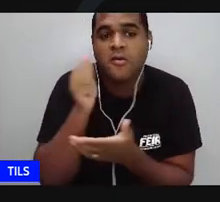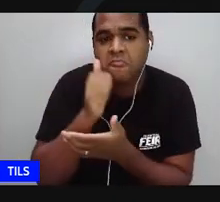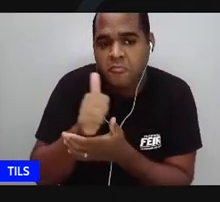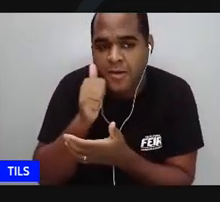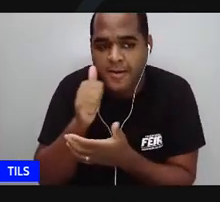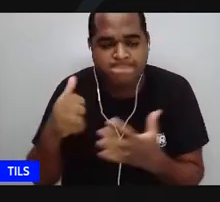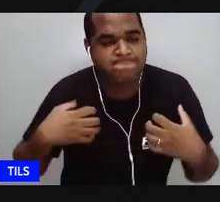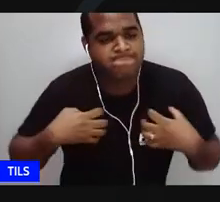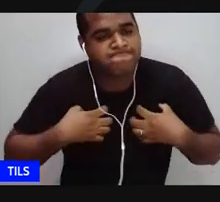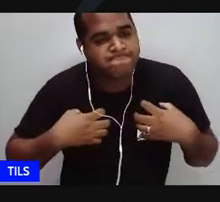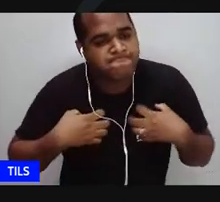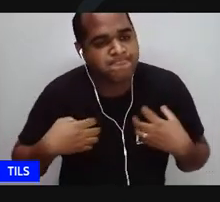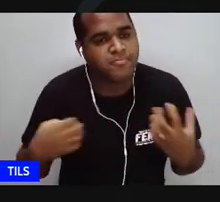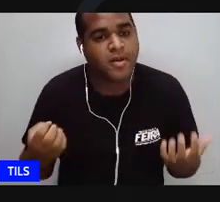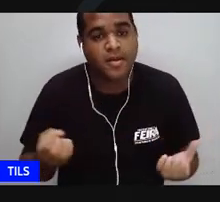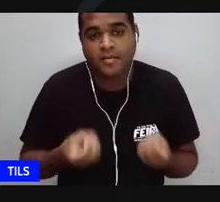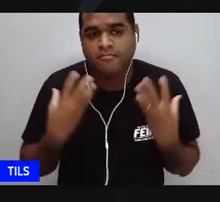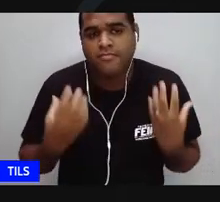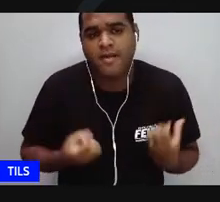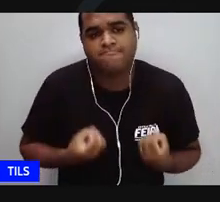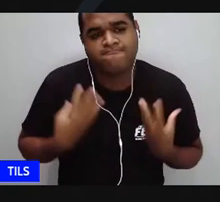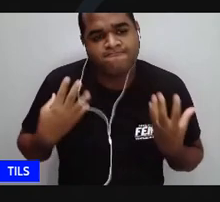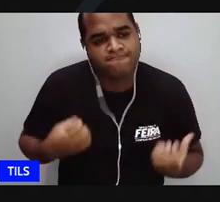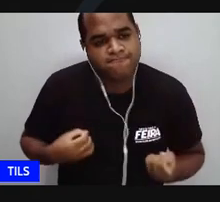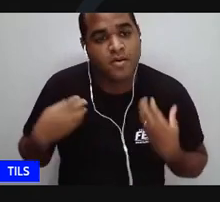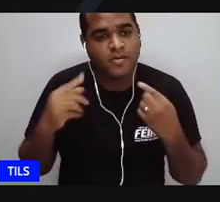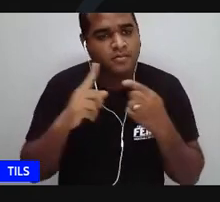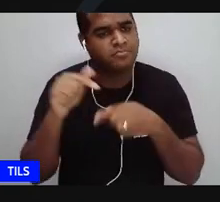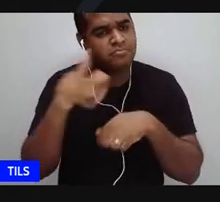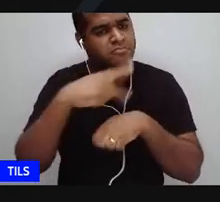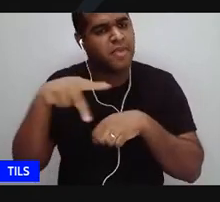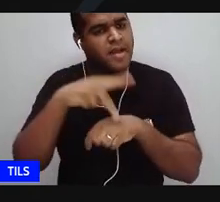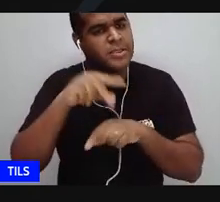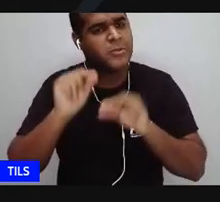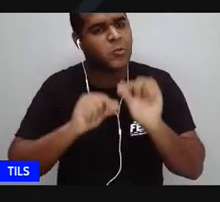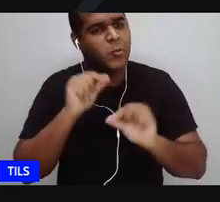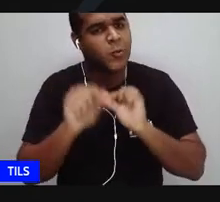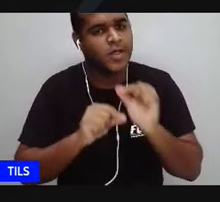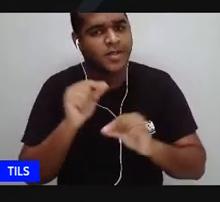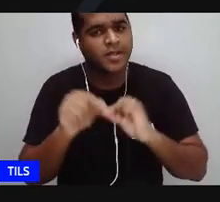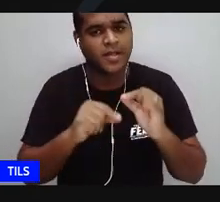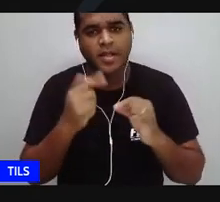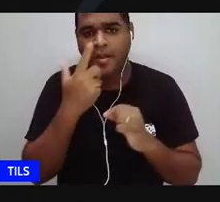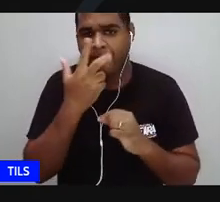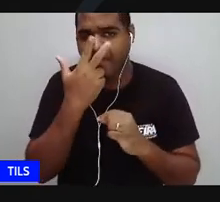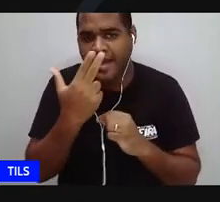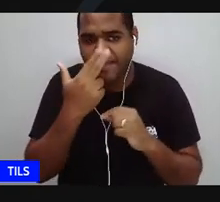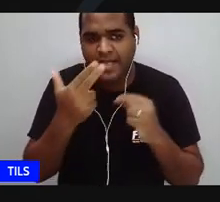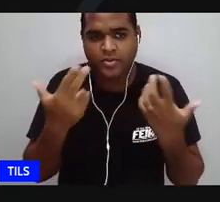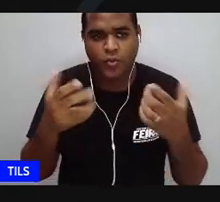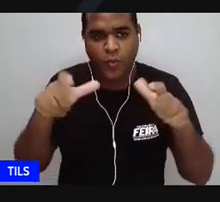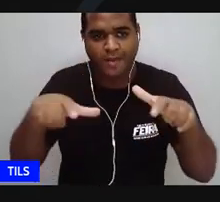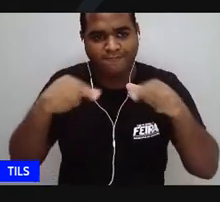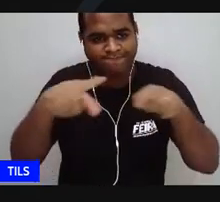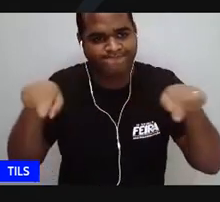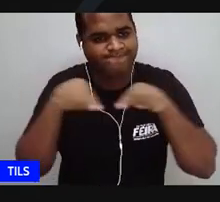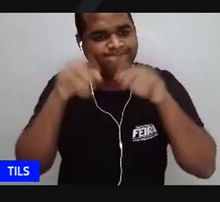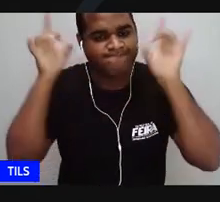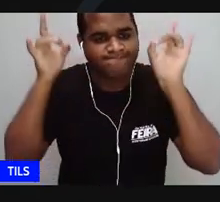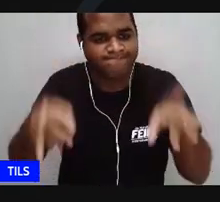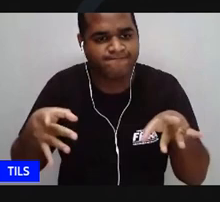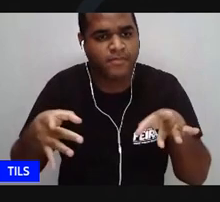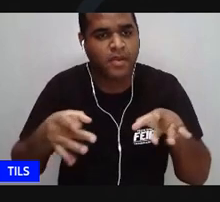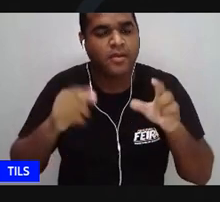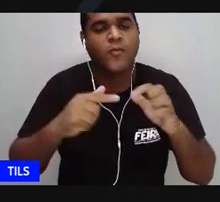encantadora. pessoas não entendam que país é esse. Então, ela chama de quarto de despejo a favela. Então, lá